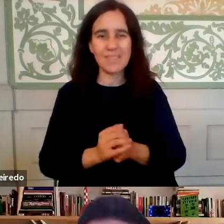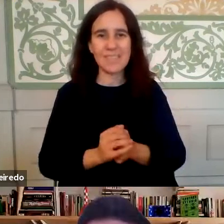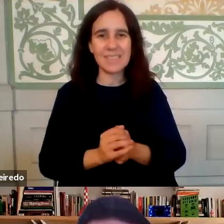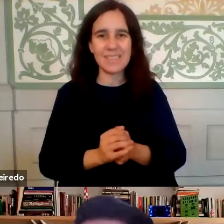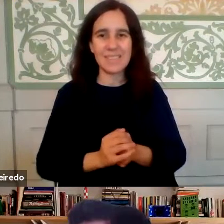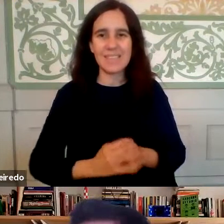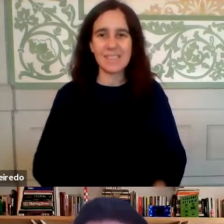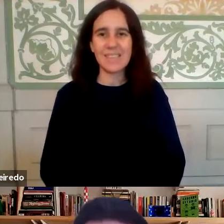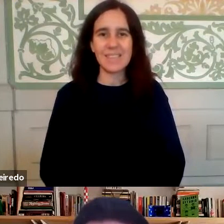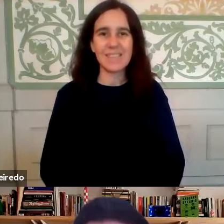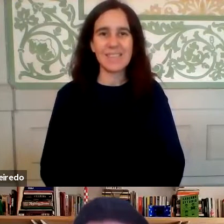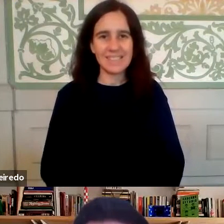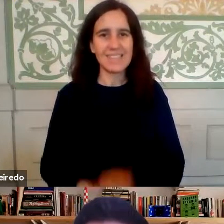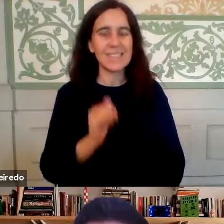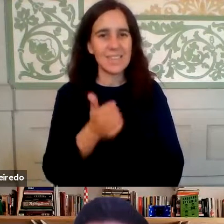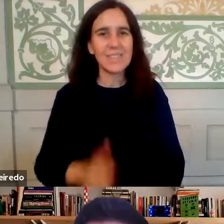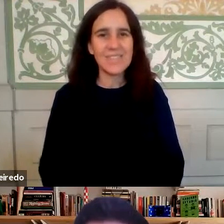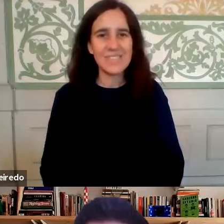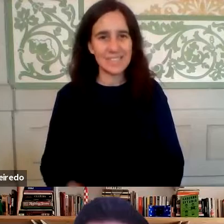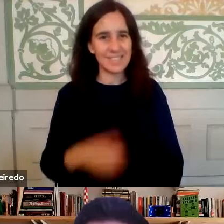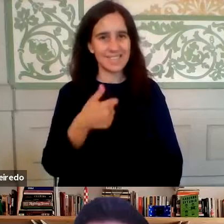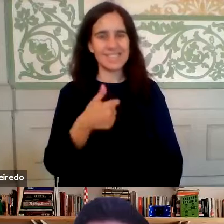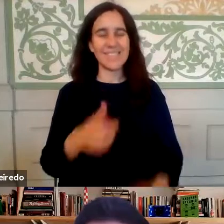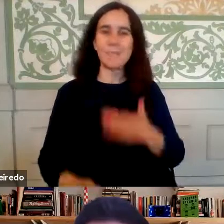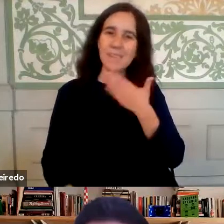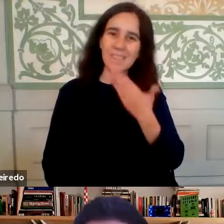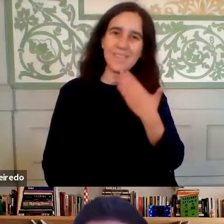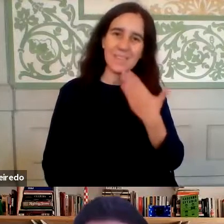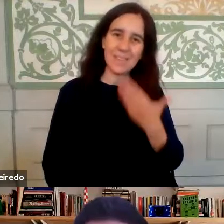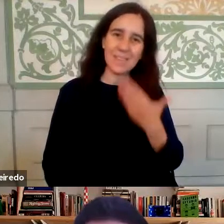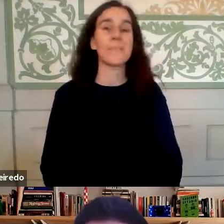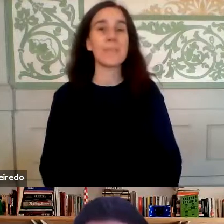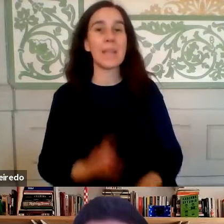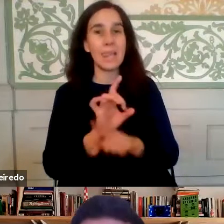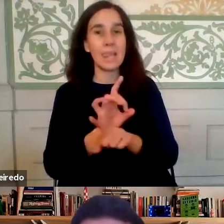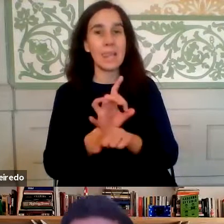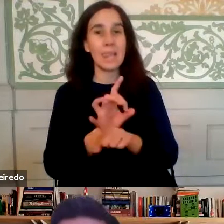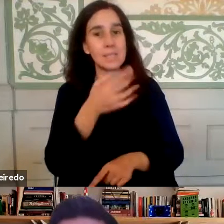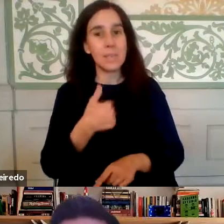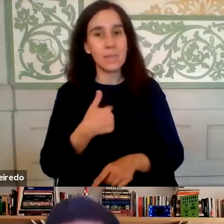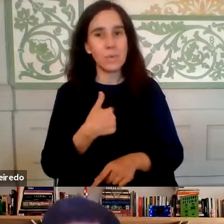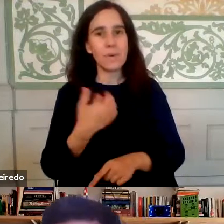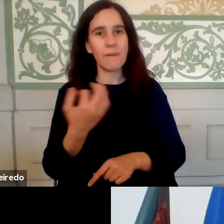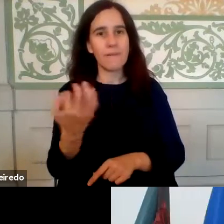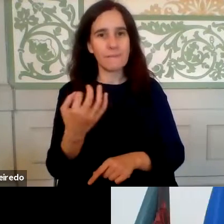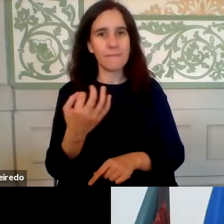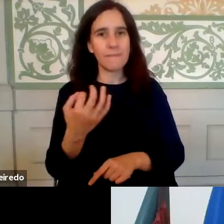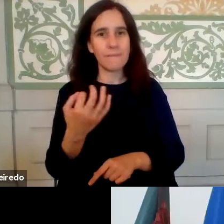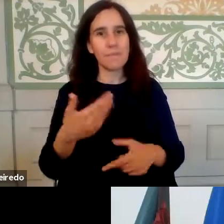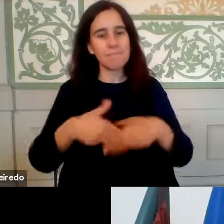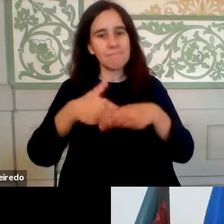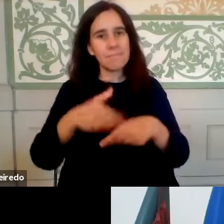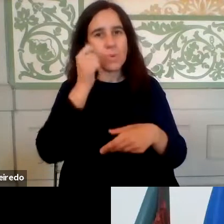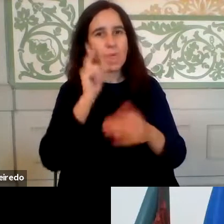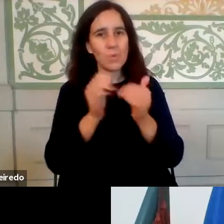Já agora… Certo. Já está. Está bem assim? Obrigada. Obrigada. Então dizia eu que depois de cumprimentar a todos e a todas,